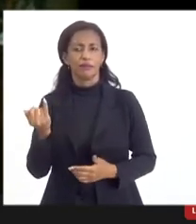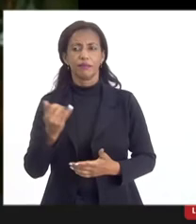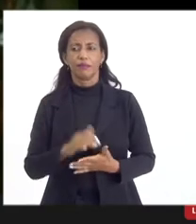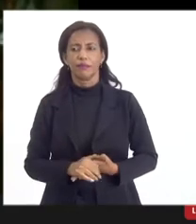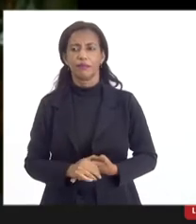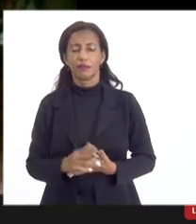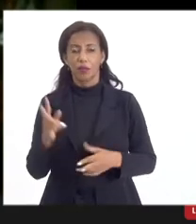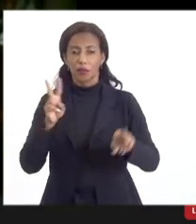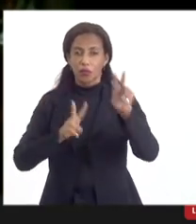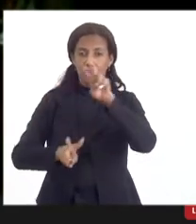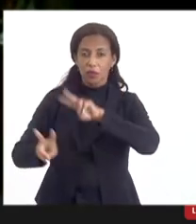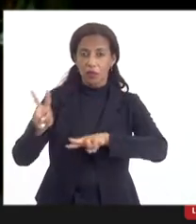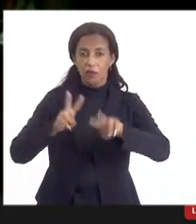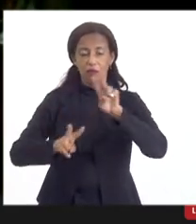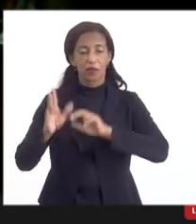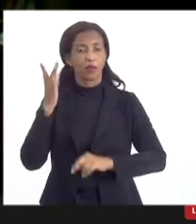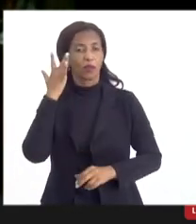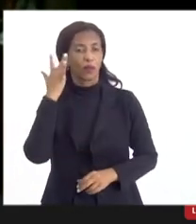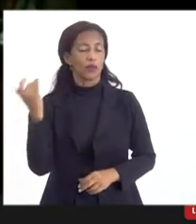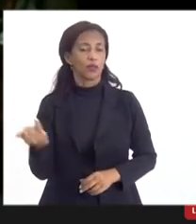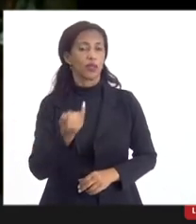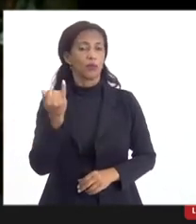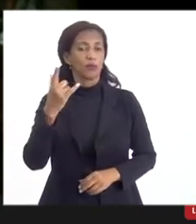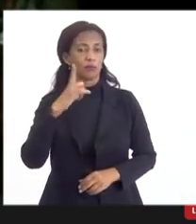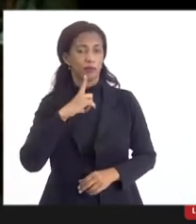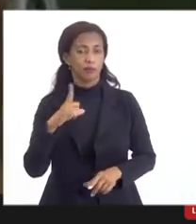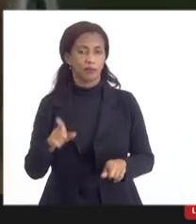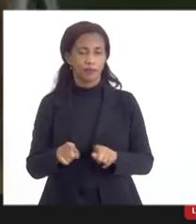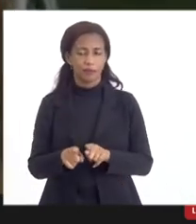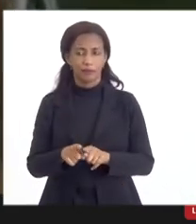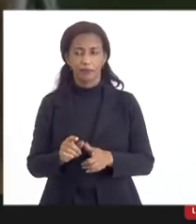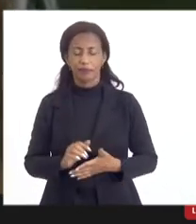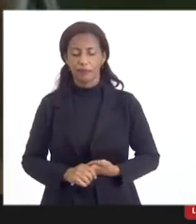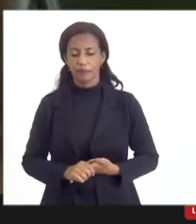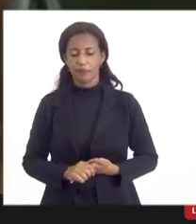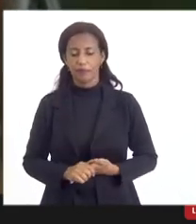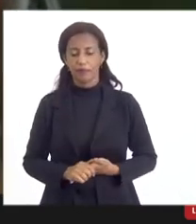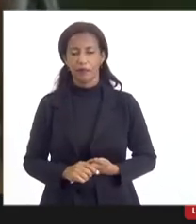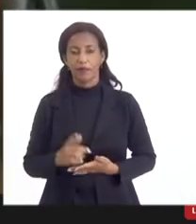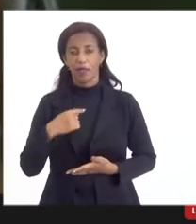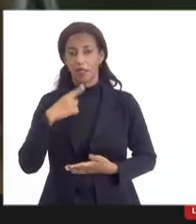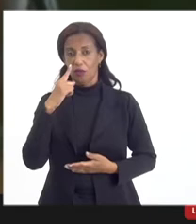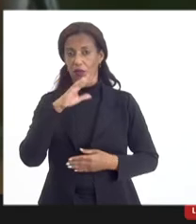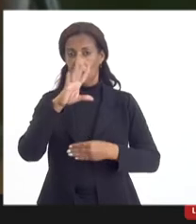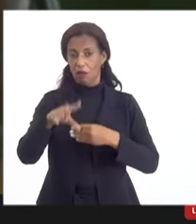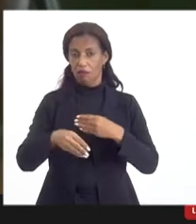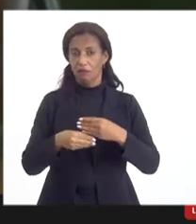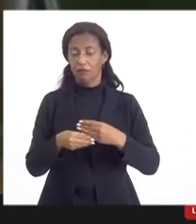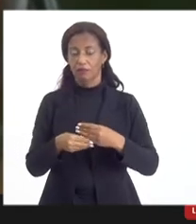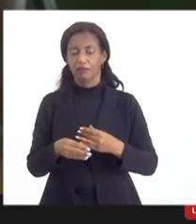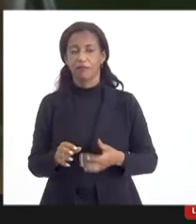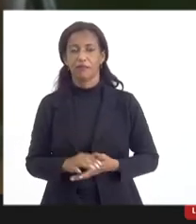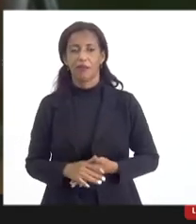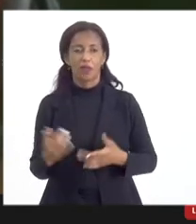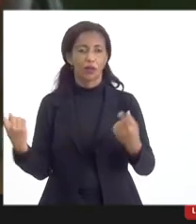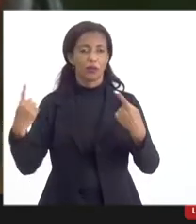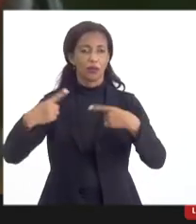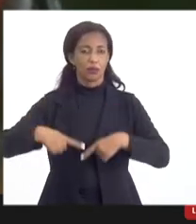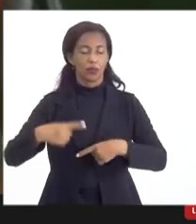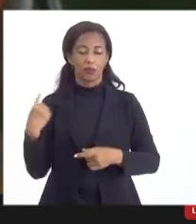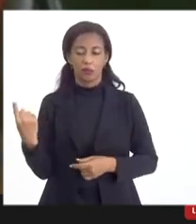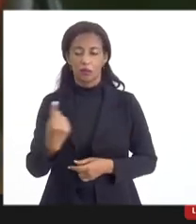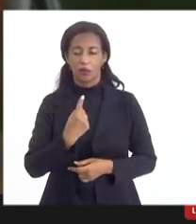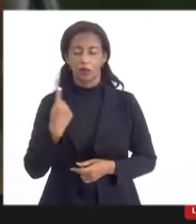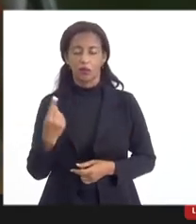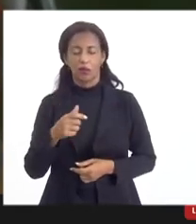essa visão é importante a gente ter também. Aí, vou te acrescentar uma questão que era um desafio para